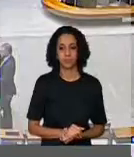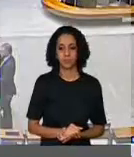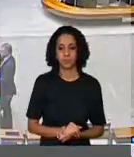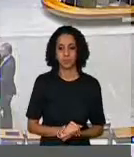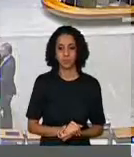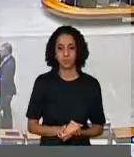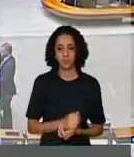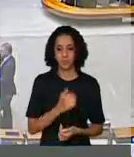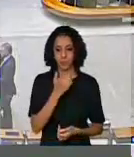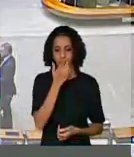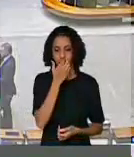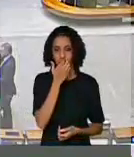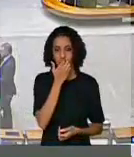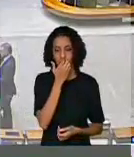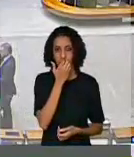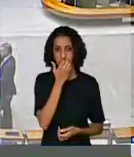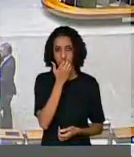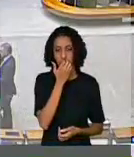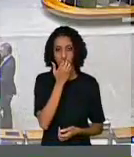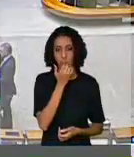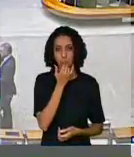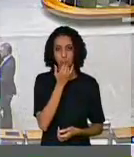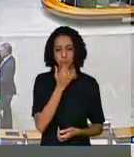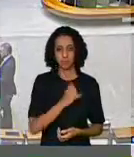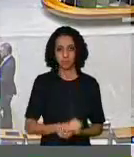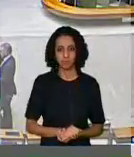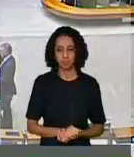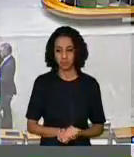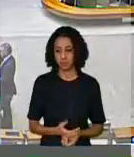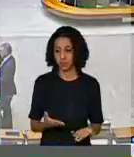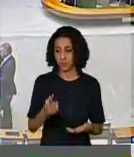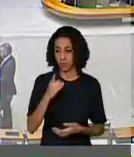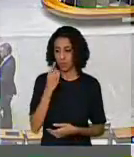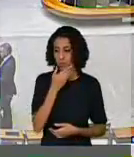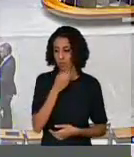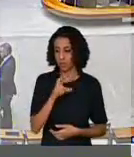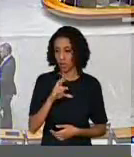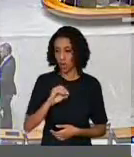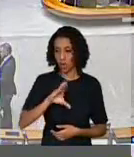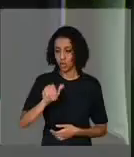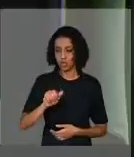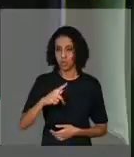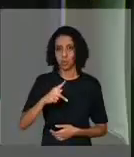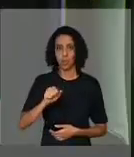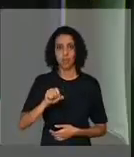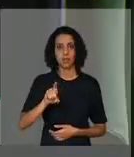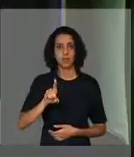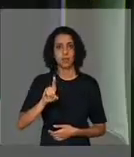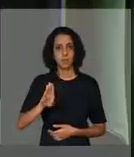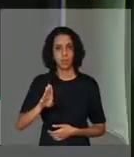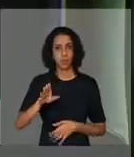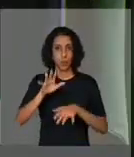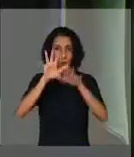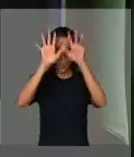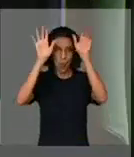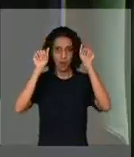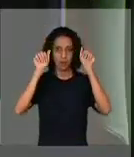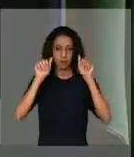Com prazer, ouviremos o ilustre deputado Rocha, PSDB do Acre. Senhor presidente, o Brasil inteiro